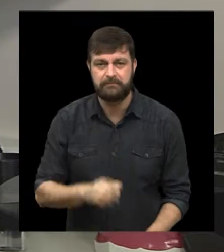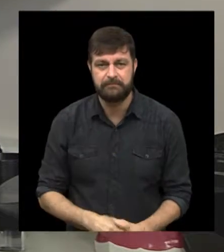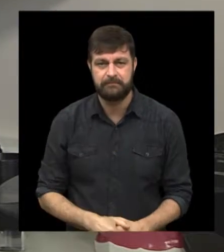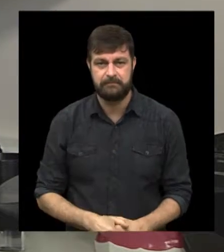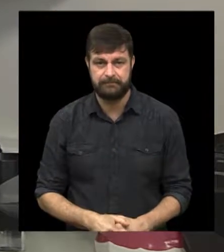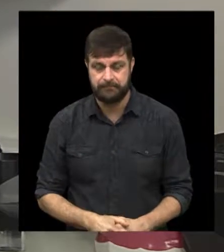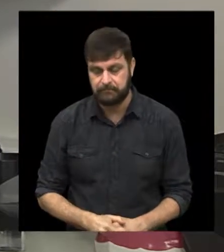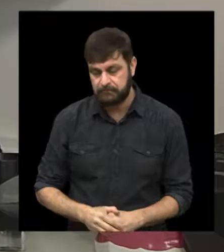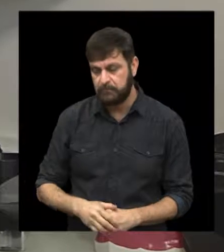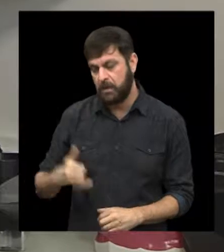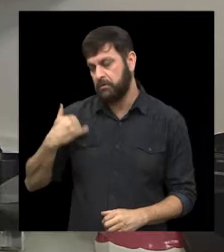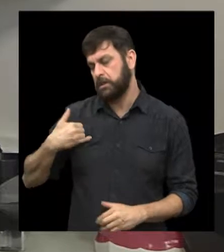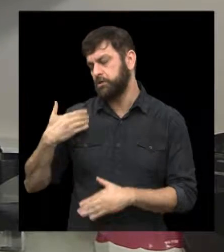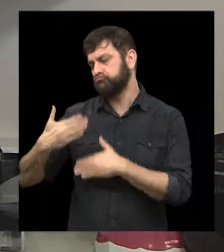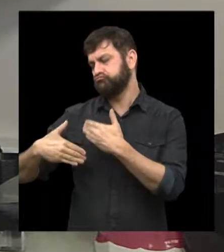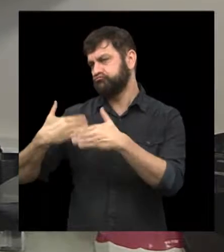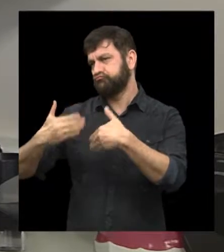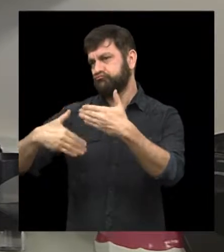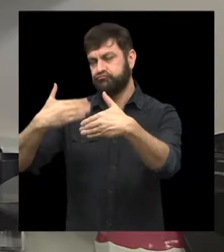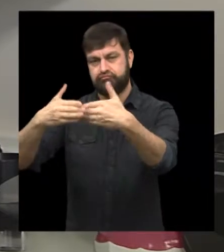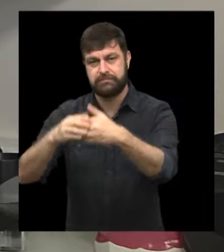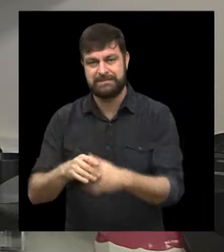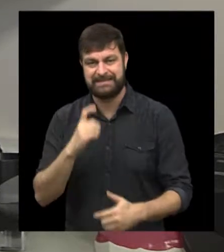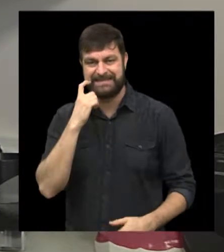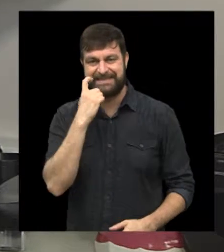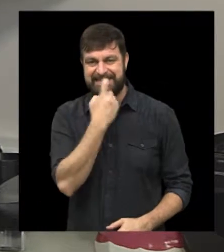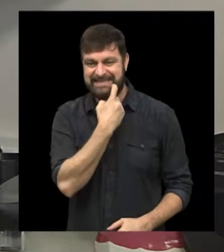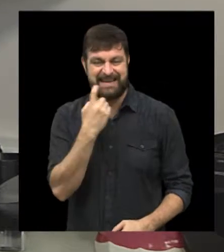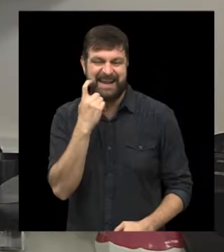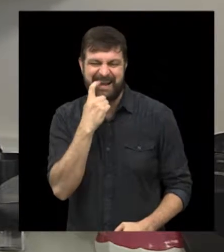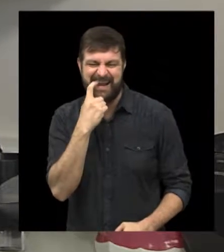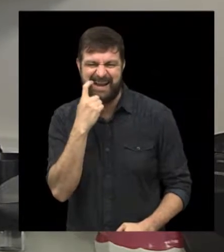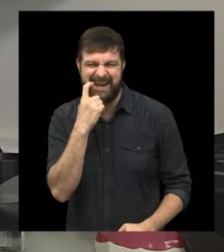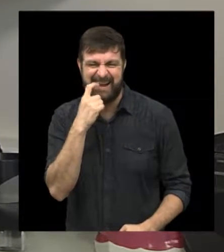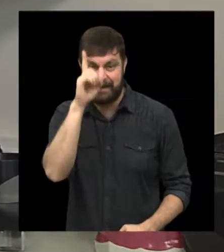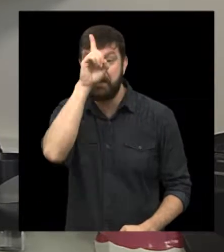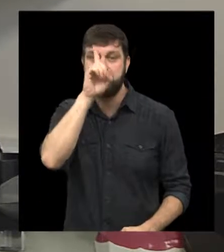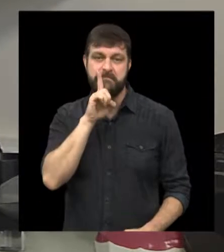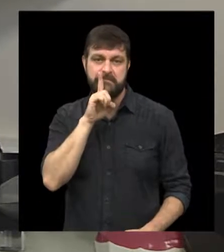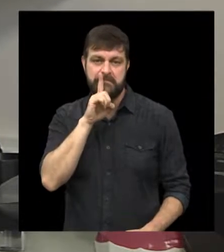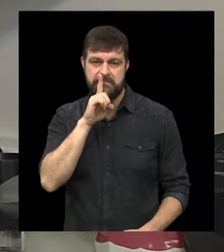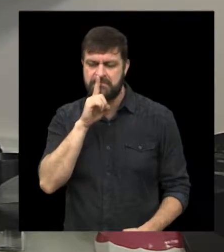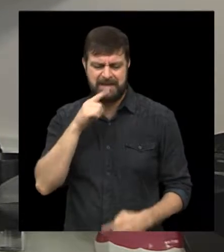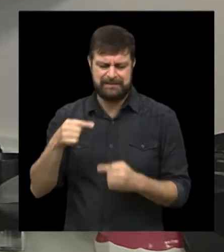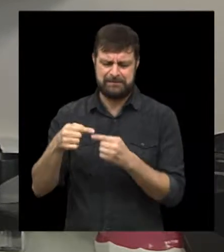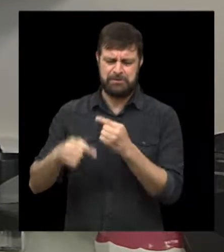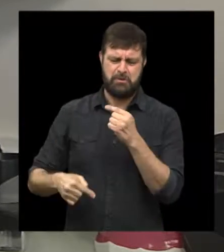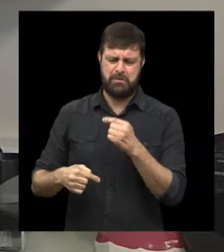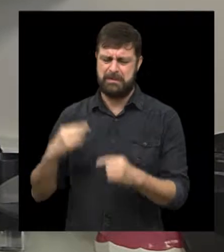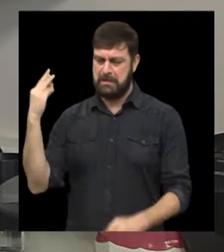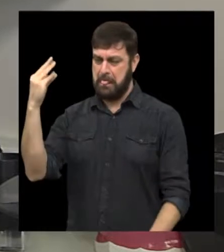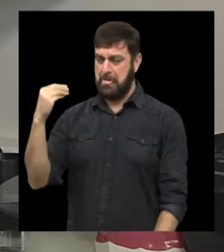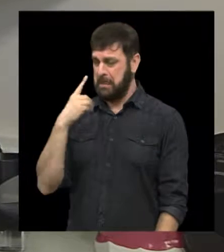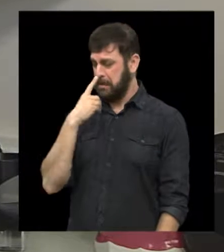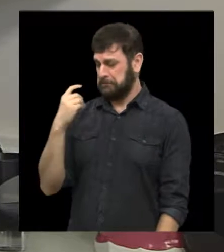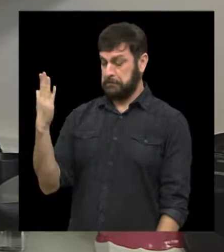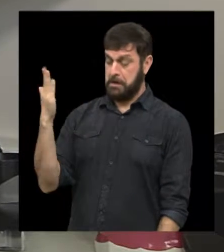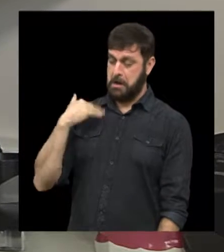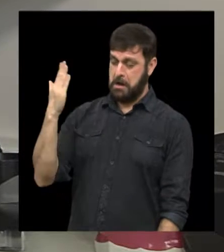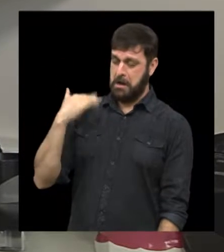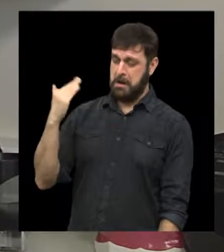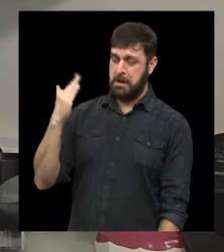pouco mais fino. Então, com o passar dos anos, o dente fica um pouquinho mais amarelado mesmo. Mas isso não tem nada a ver com o mau hábito.